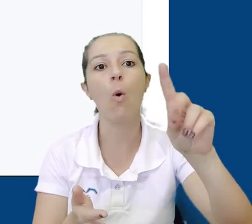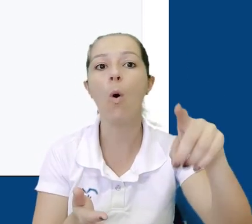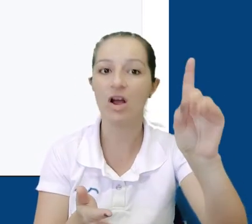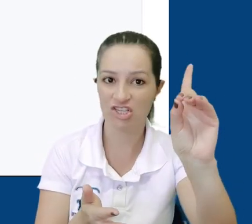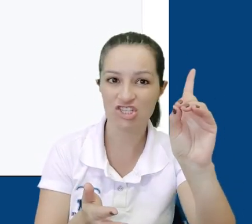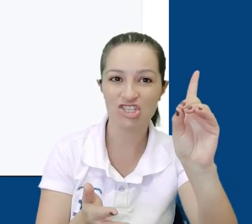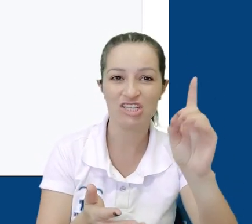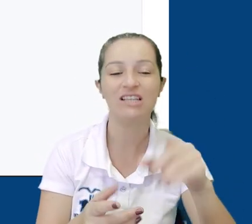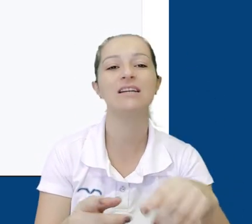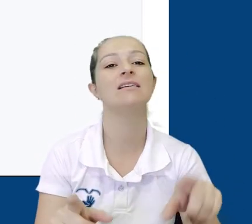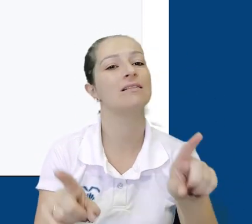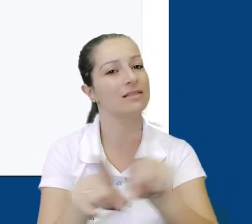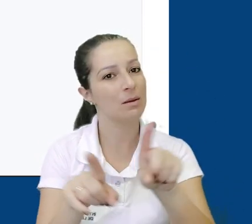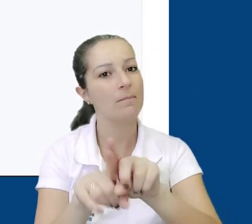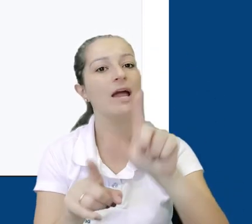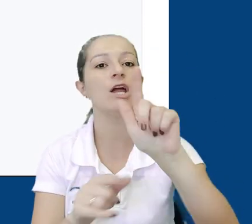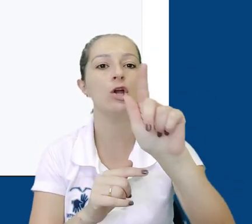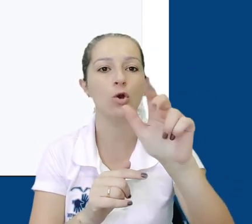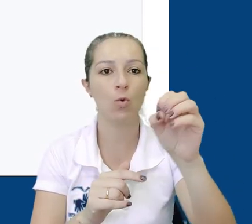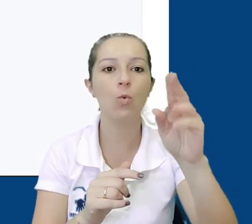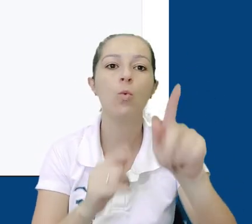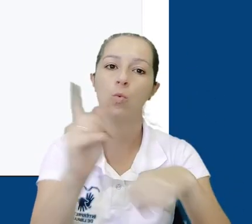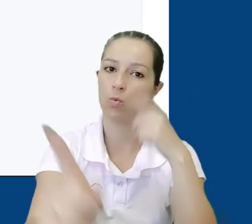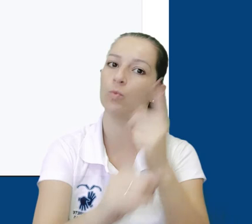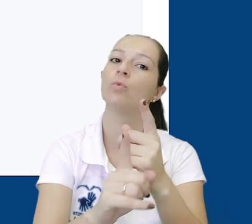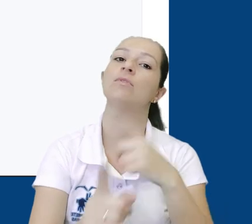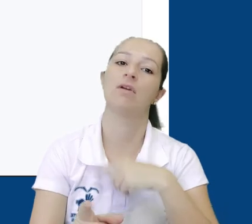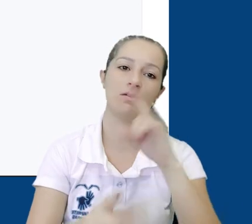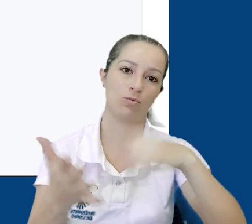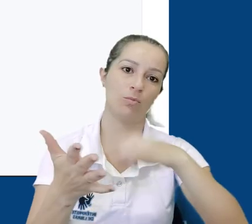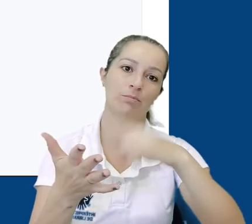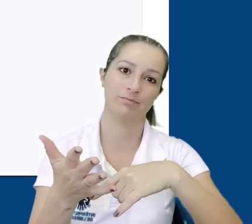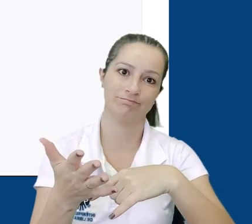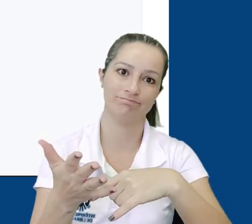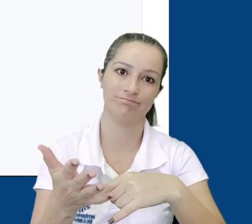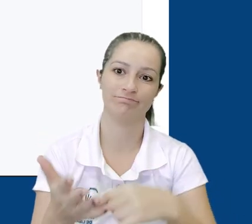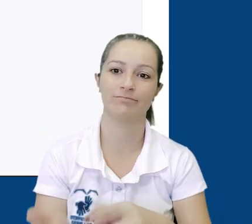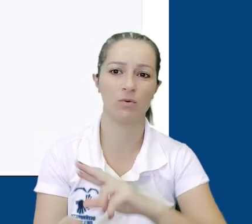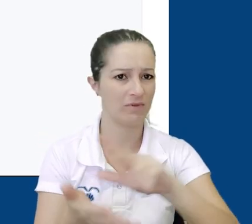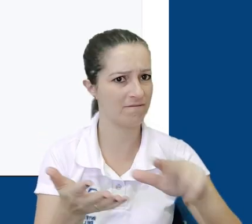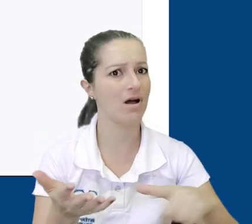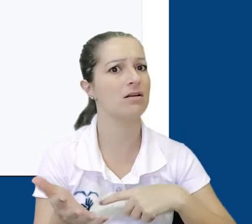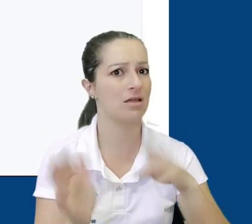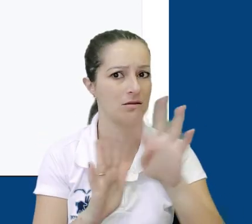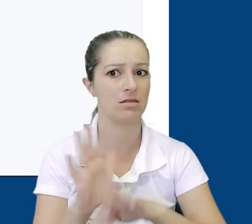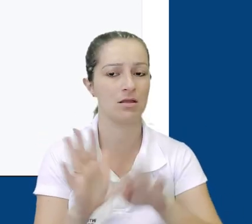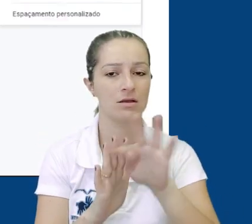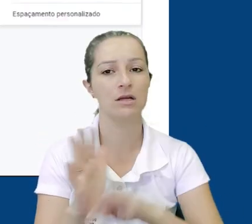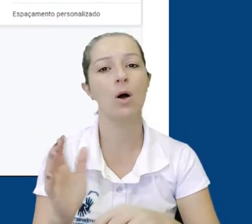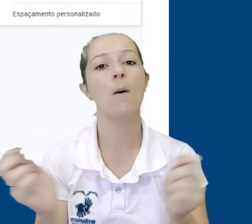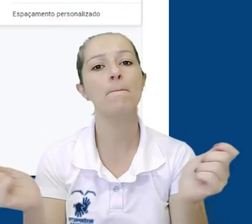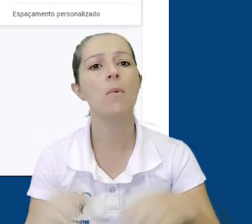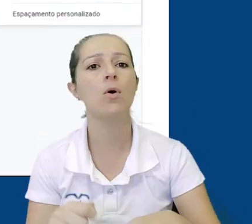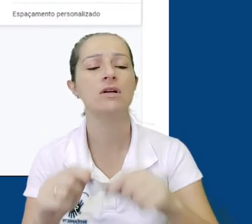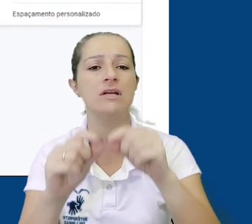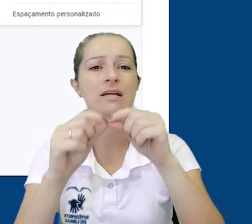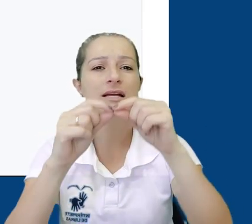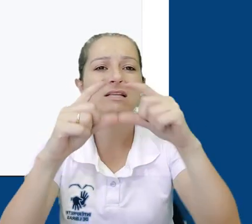e Documentos Google. Podemos editar a orientação do texto, o espaçamento entre as linhas,